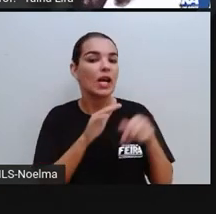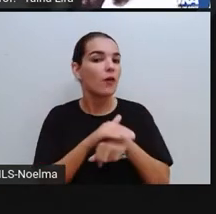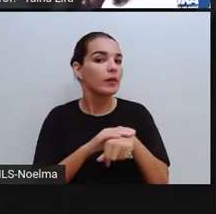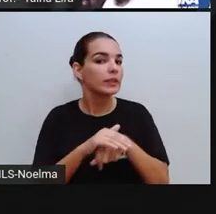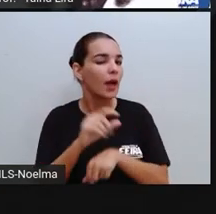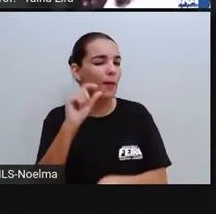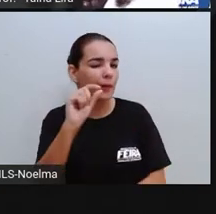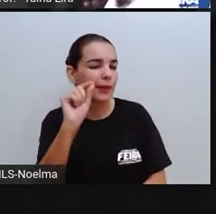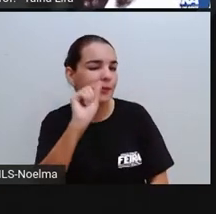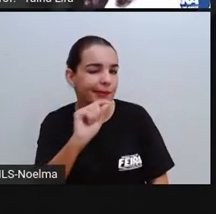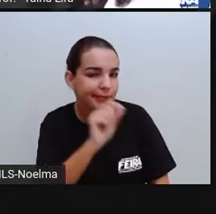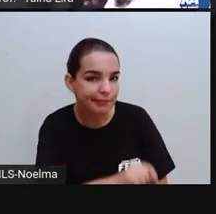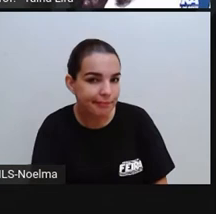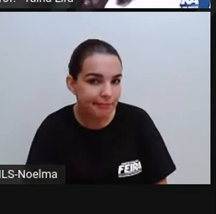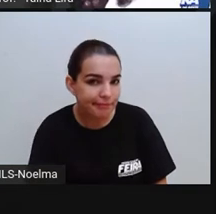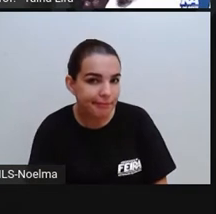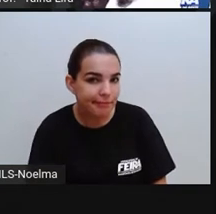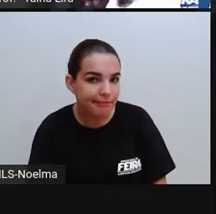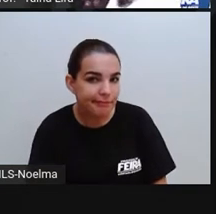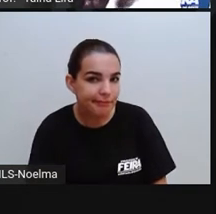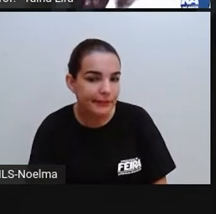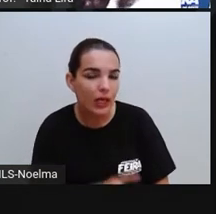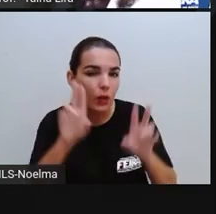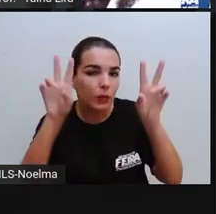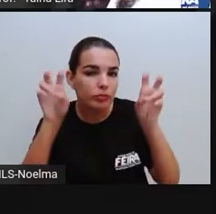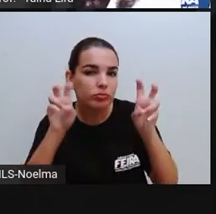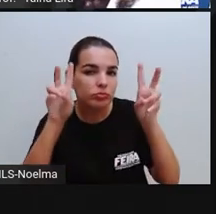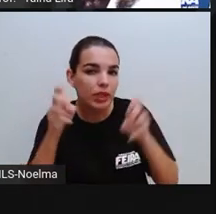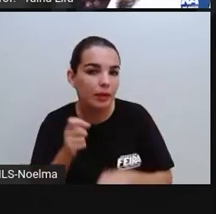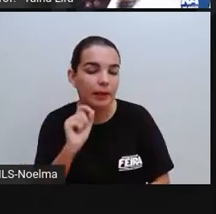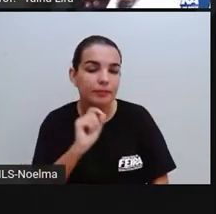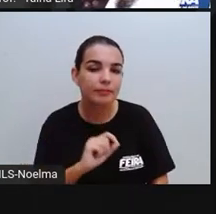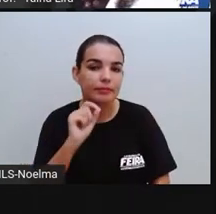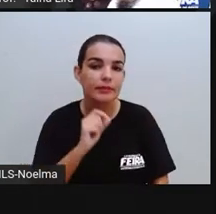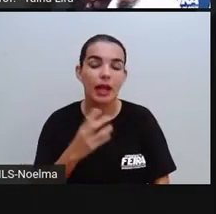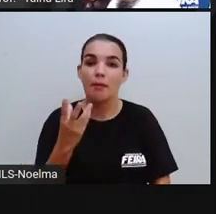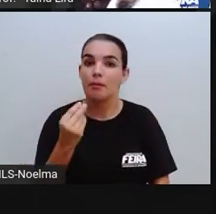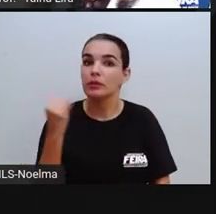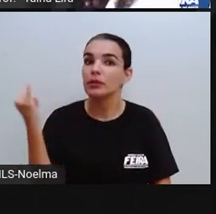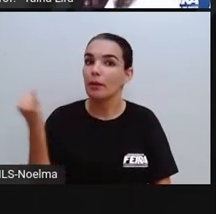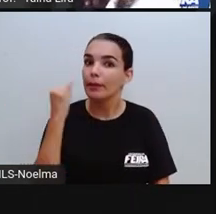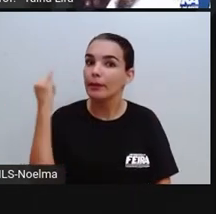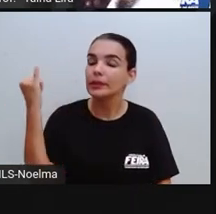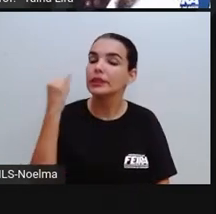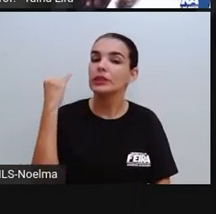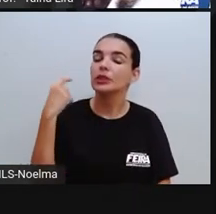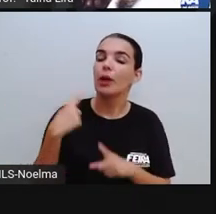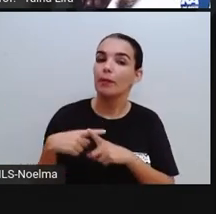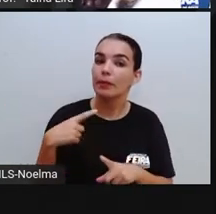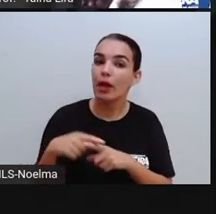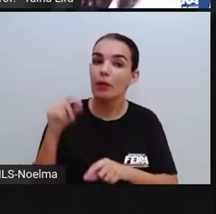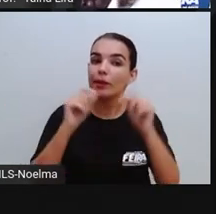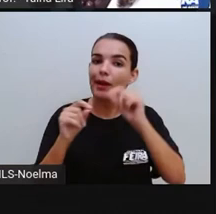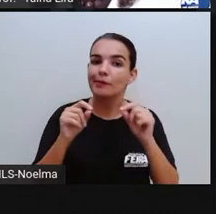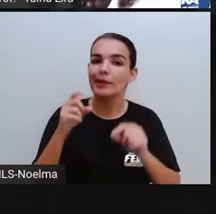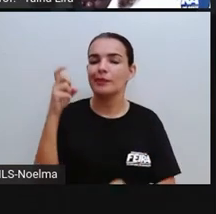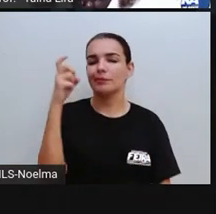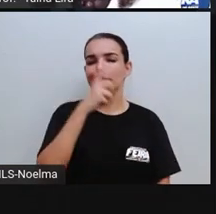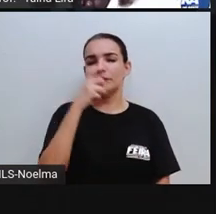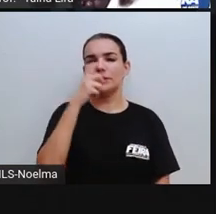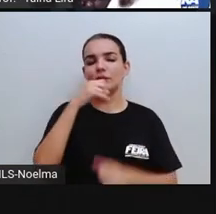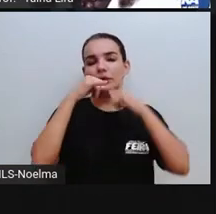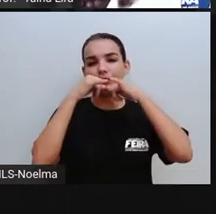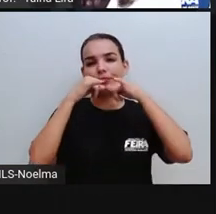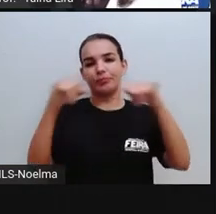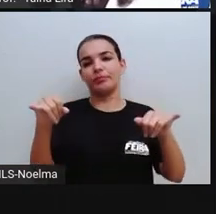um pouquinho, né, sobre algo que é muito importante, que são as fake news,